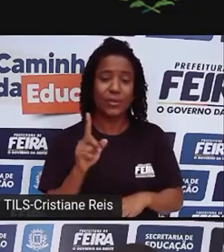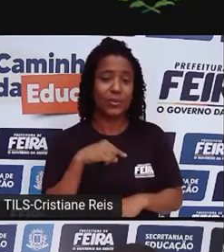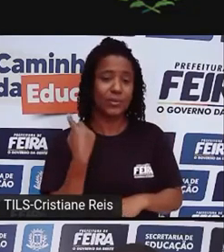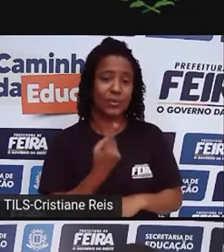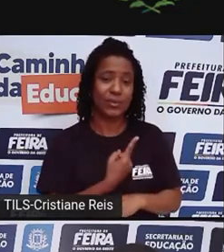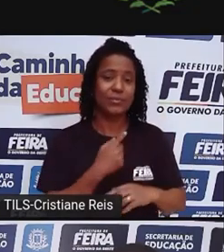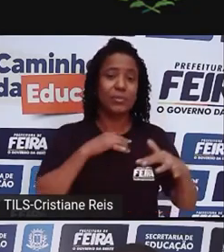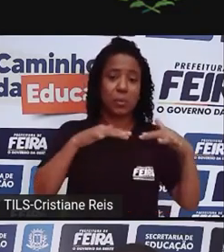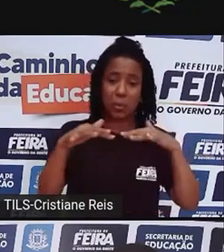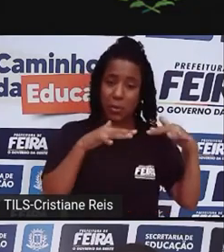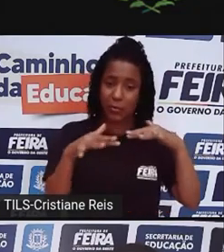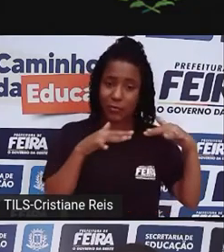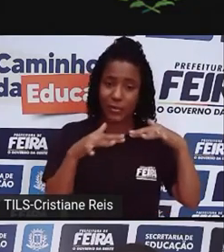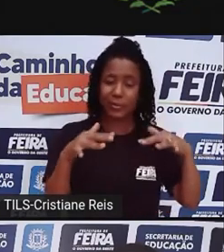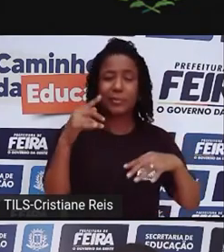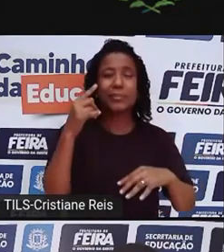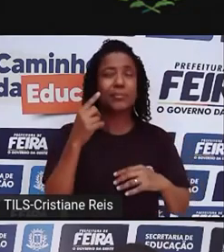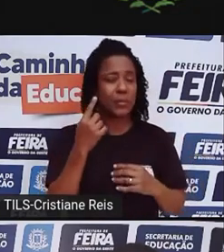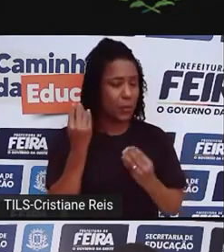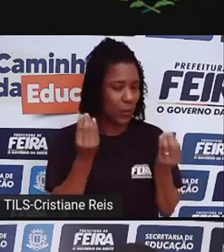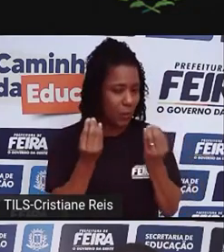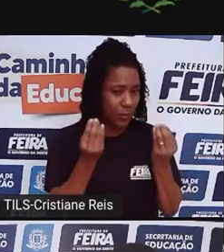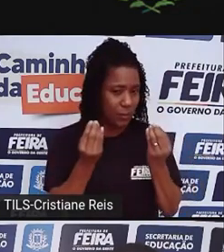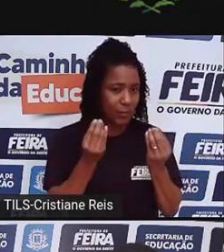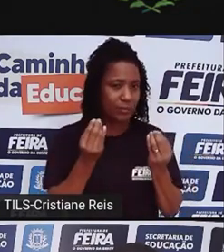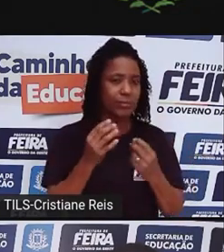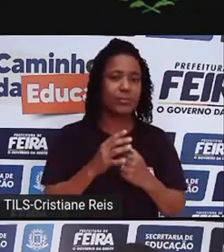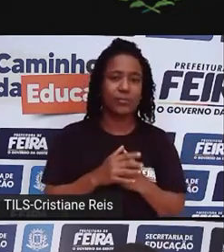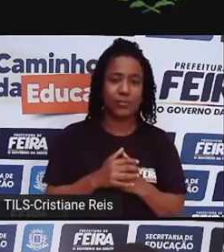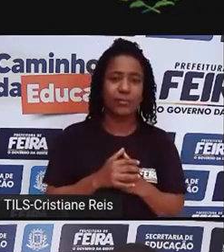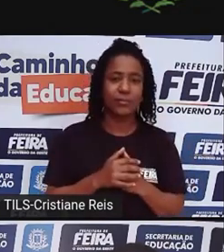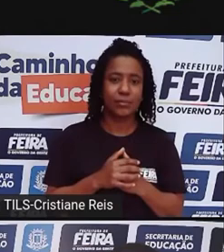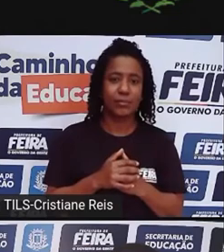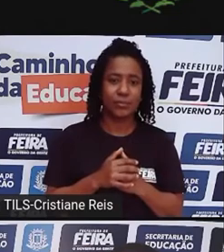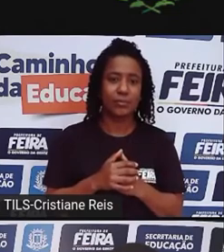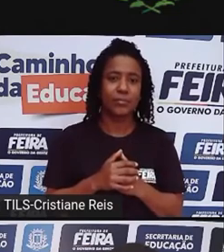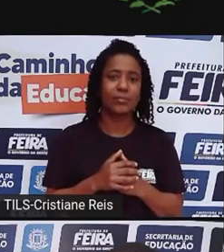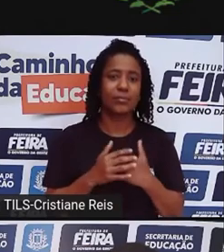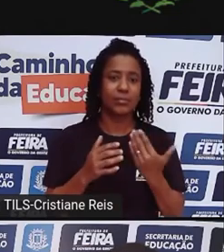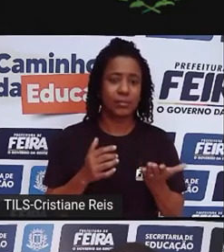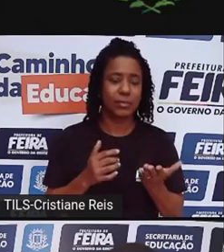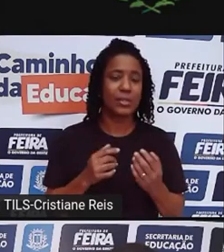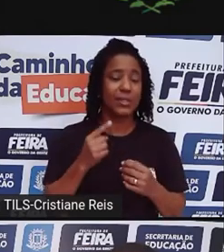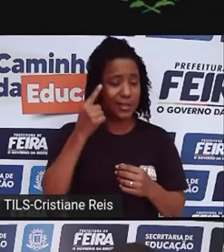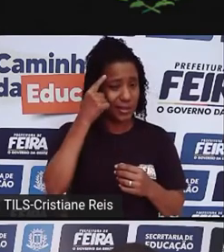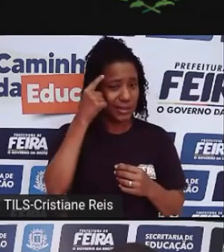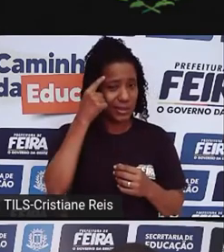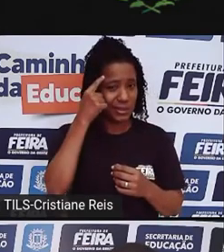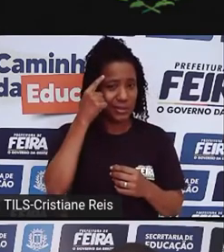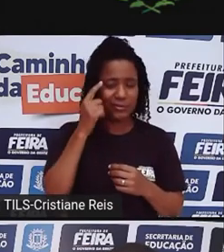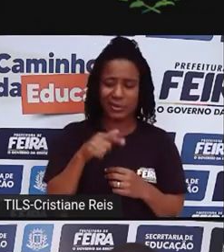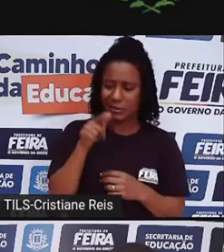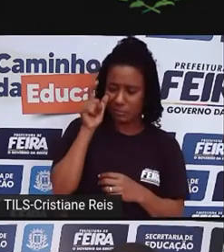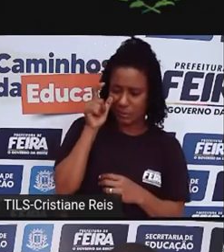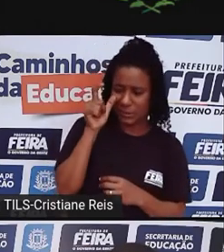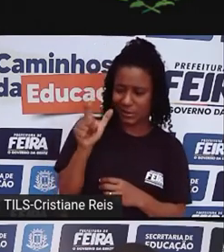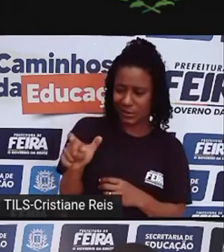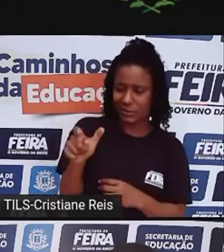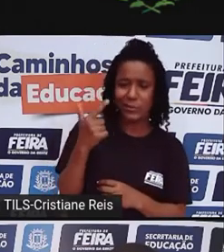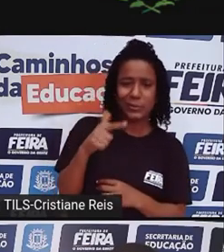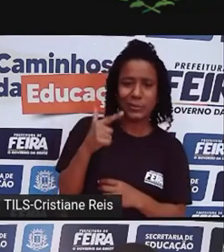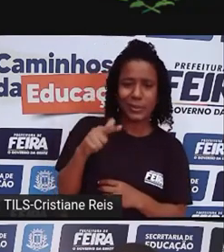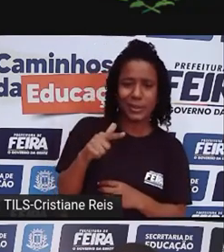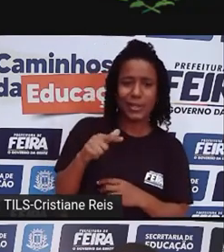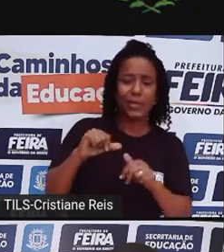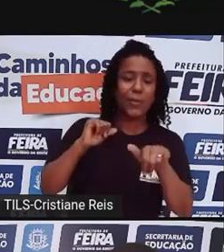contrário, de pensar que, se não me interessa, como é que eu faço a transformação através desse processo, do